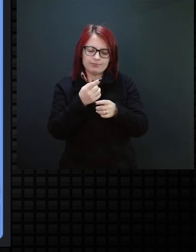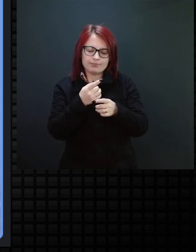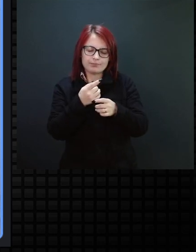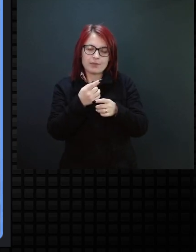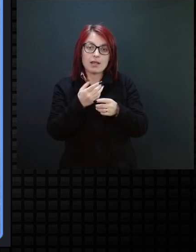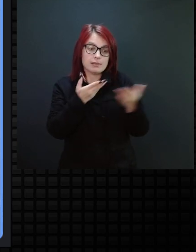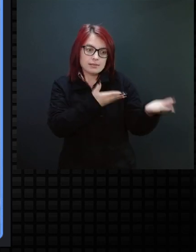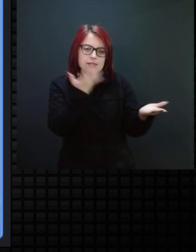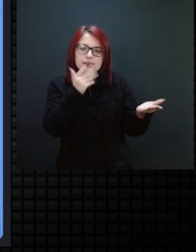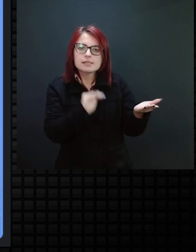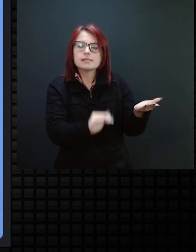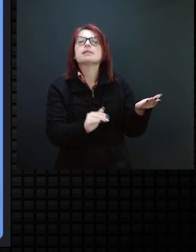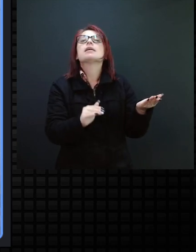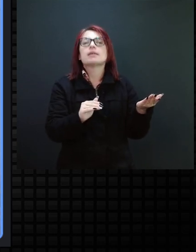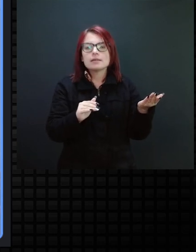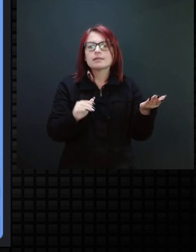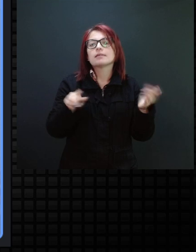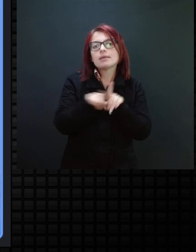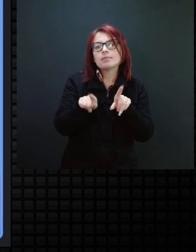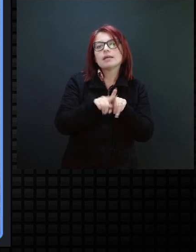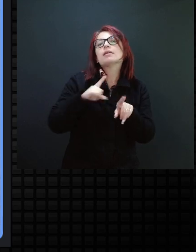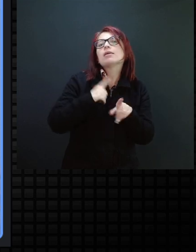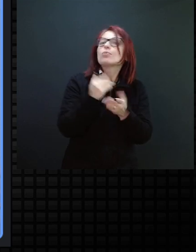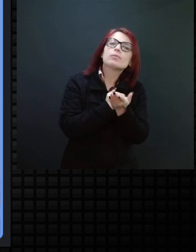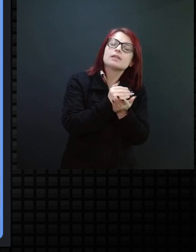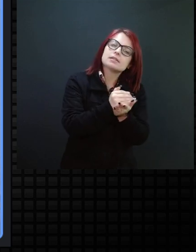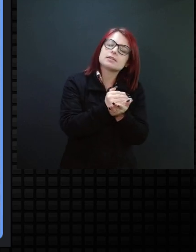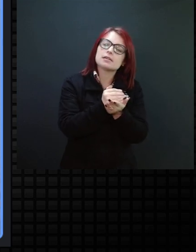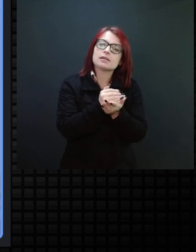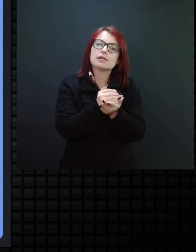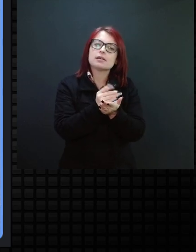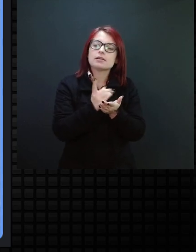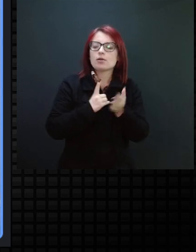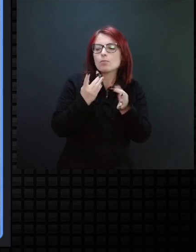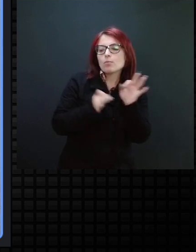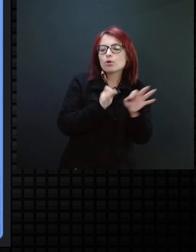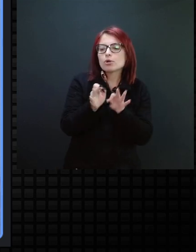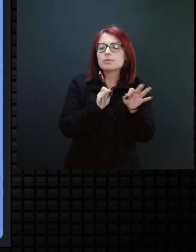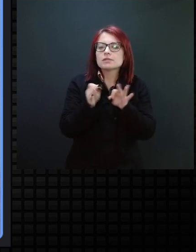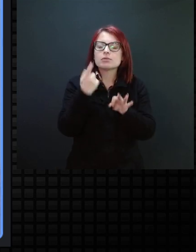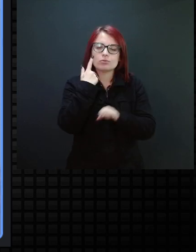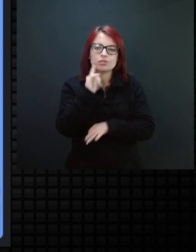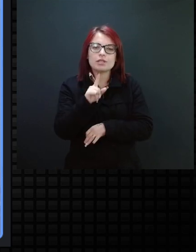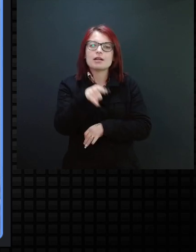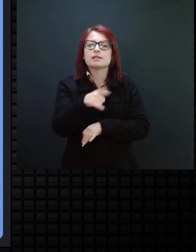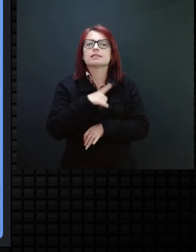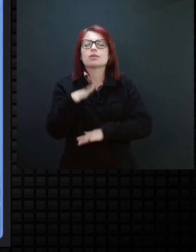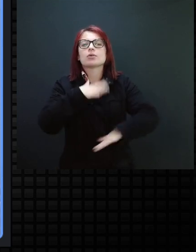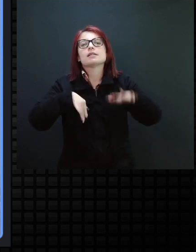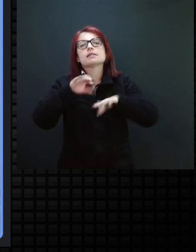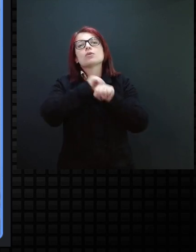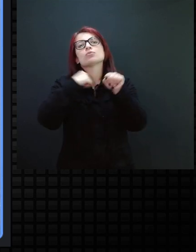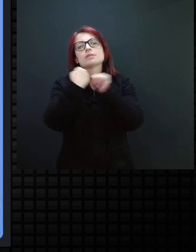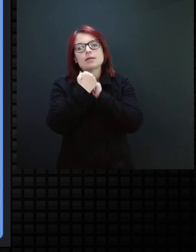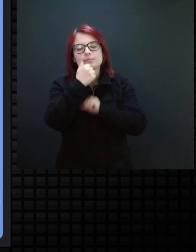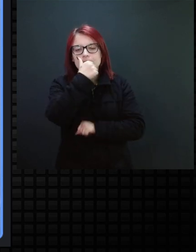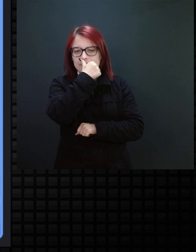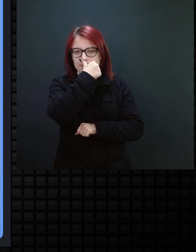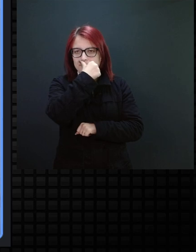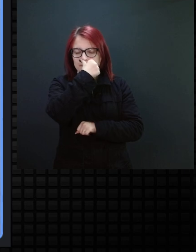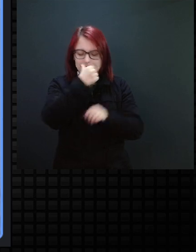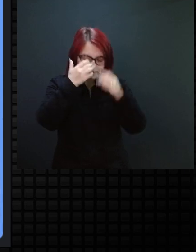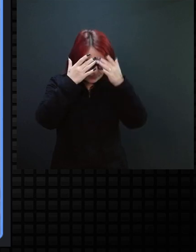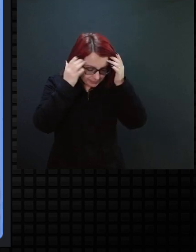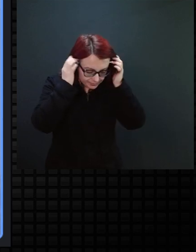criança, também, ele é o início de uma programação do dia, de uma organização social em que as coisas